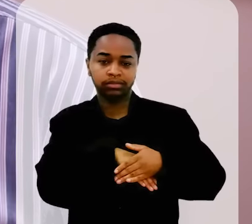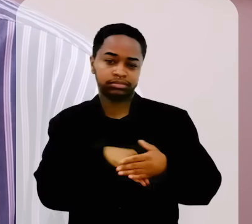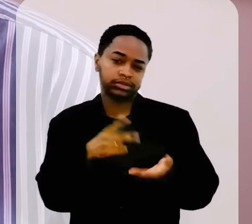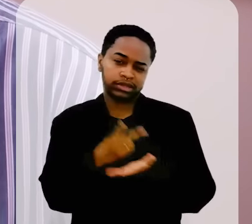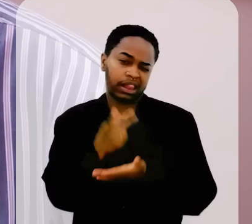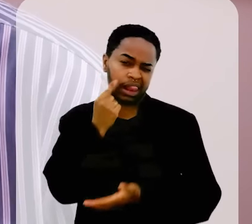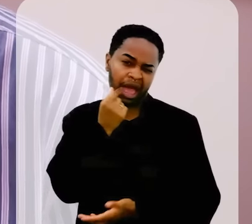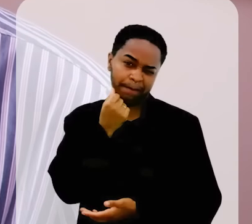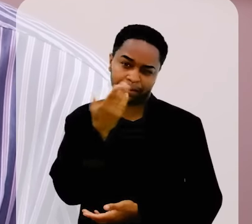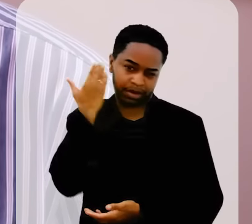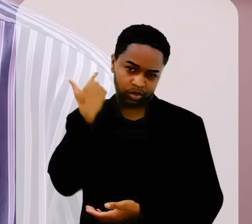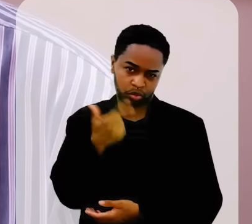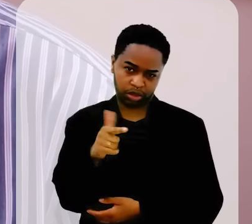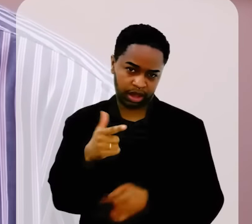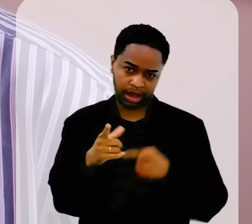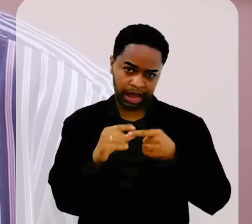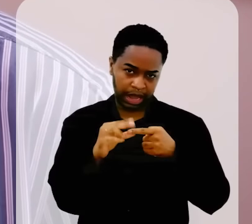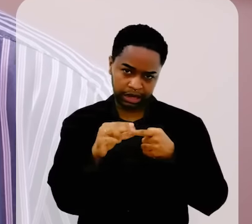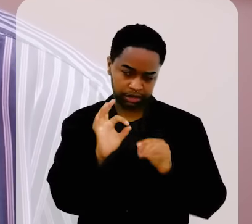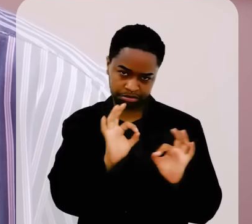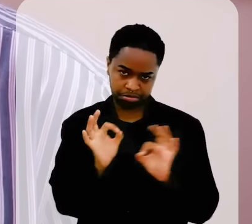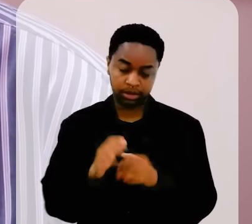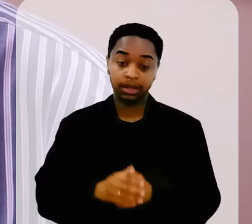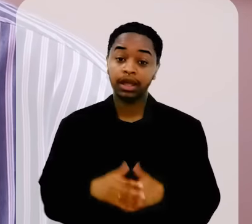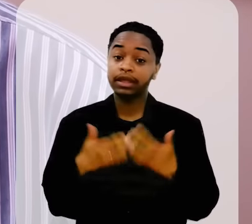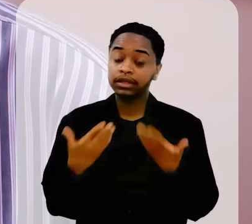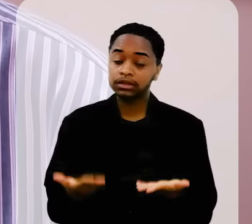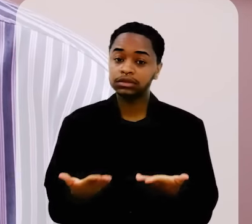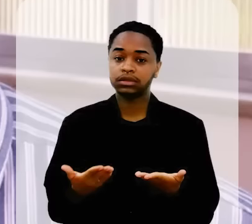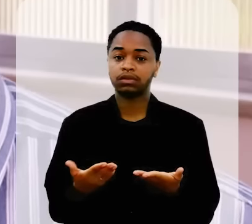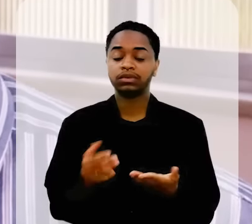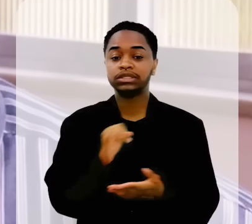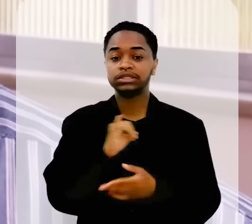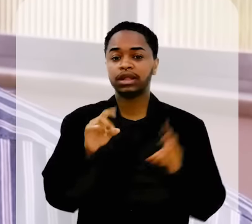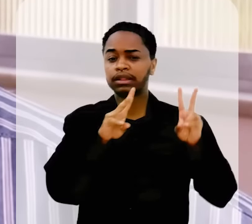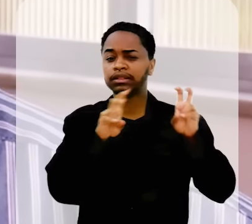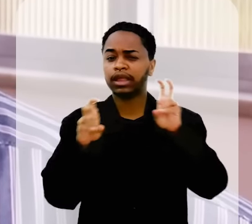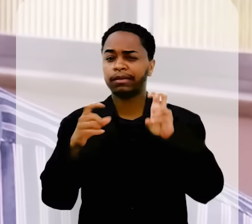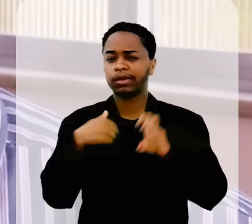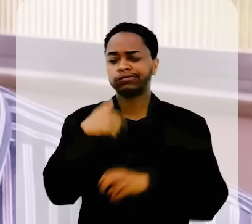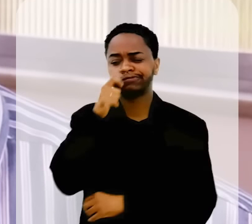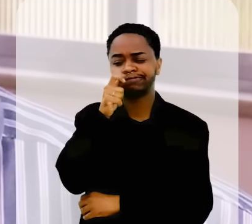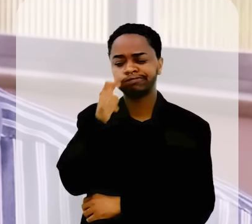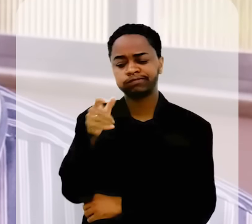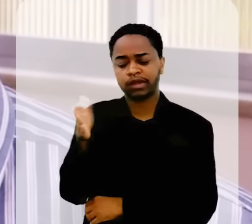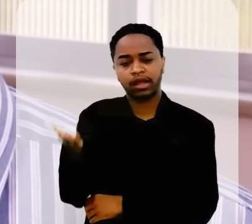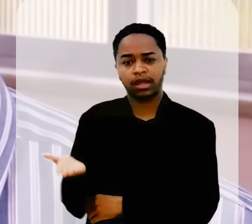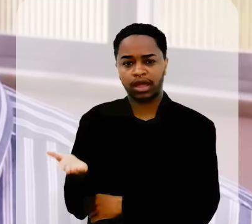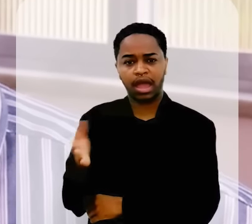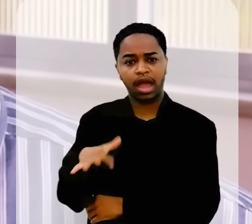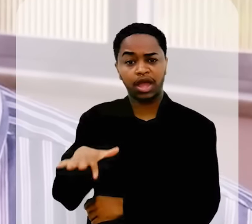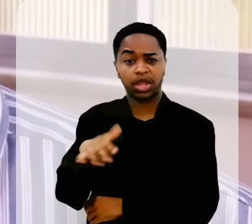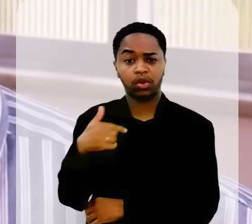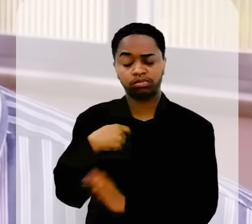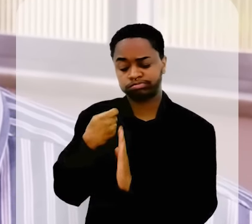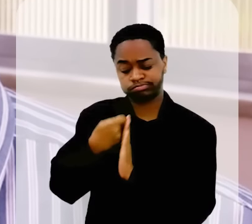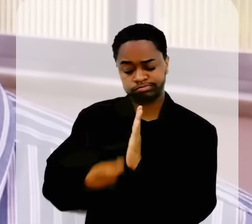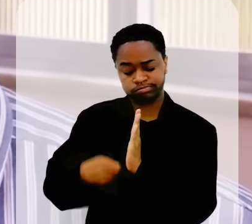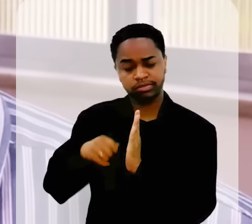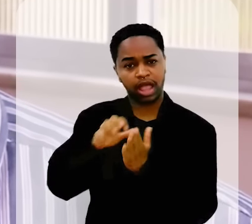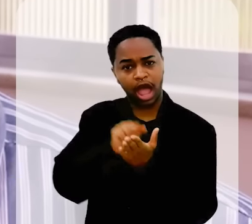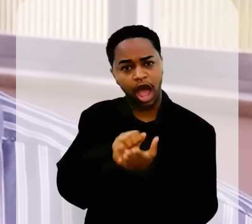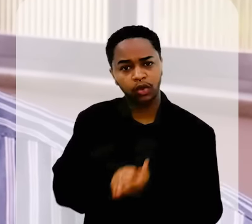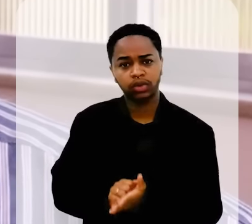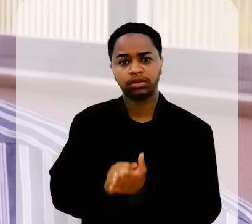canetinha, um lápis. Naquele tempo era lápis, não era caneta. E quando o assunto me despertava um